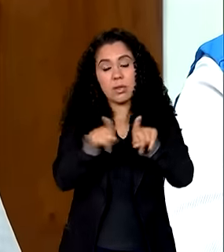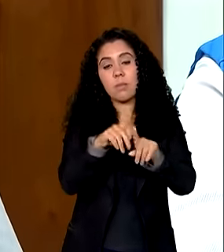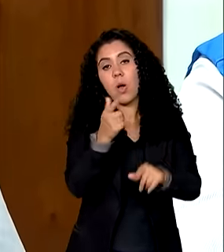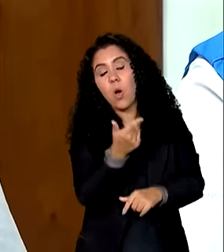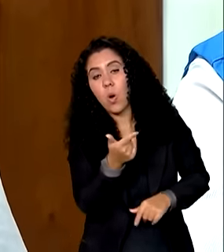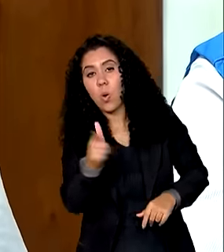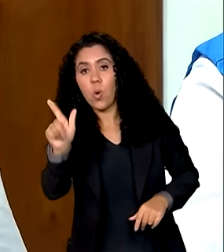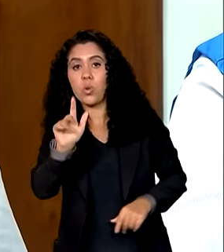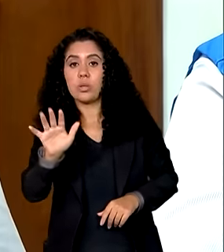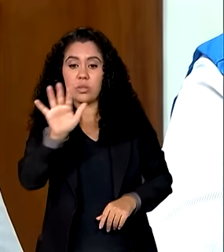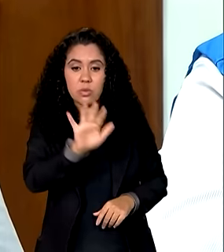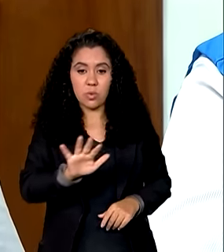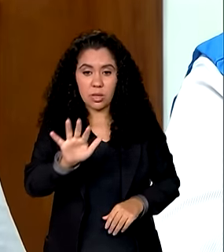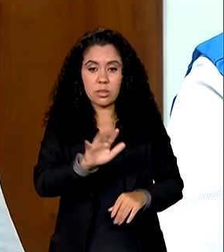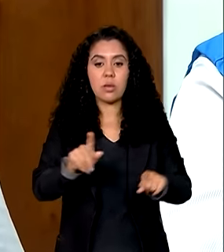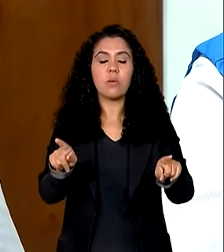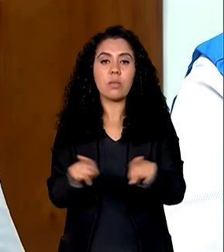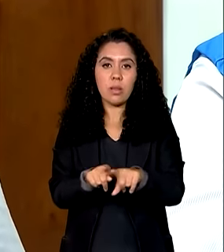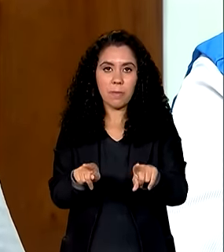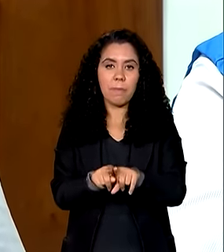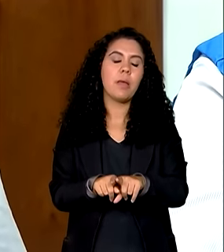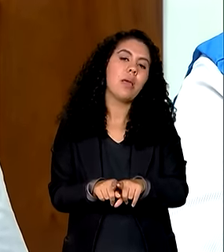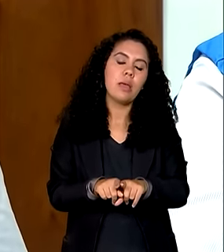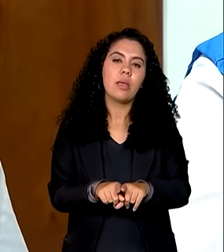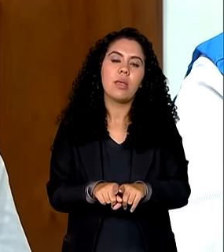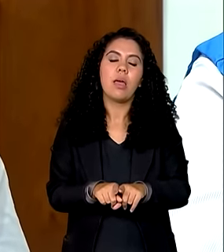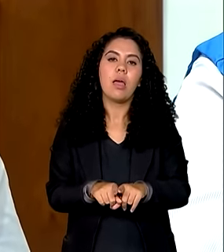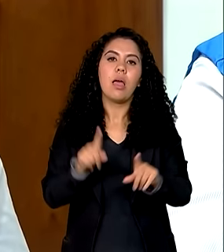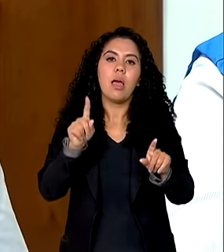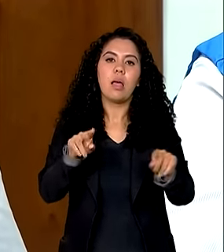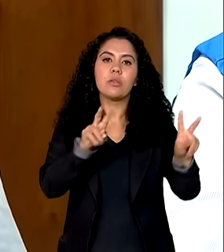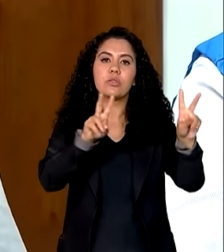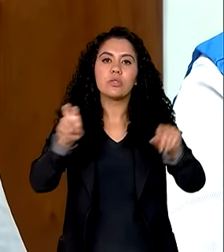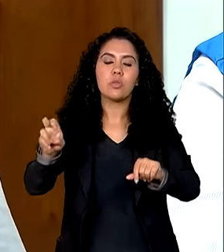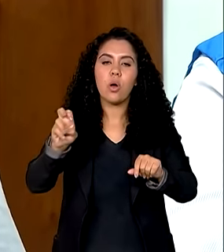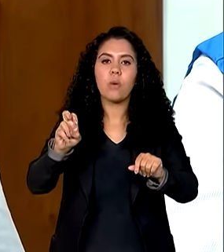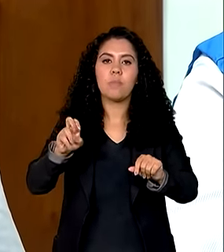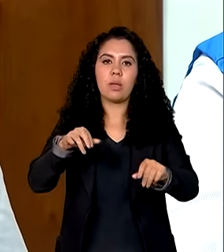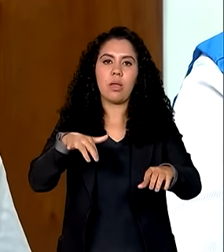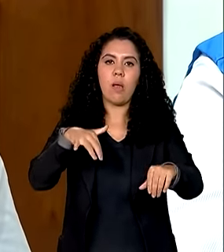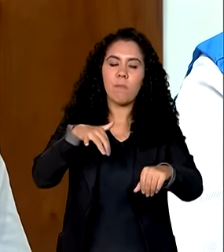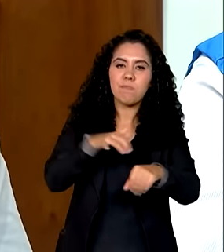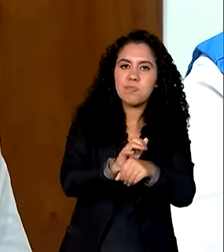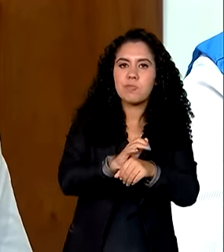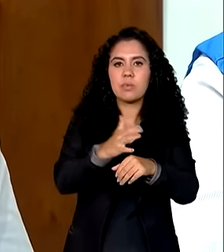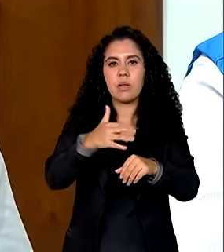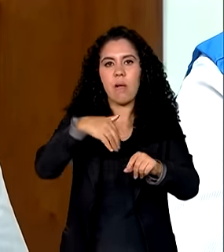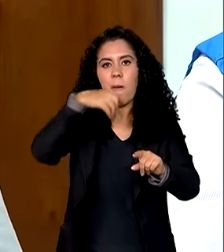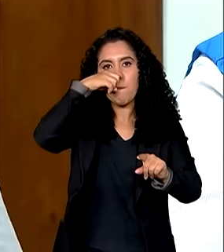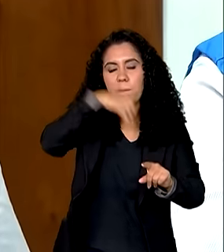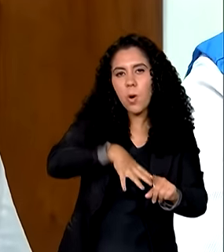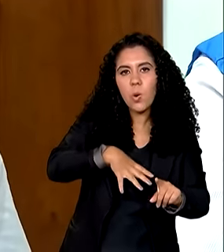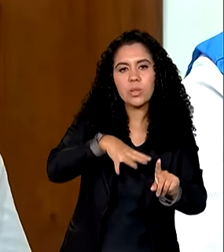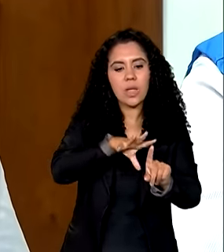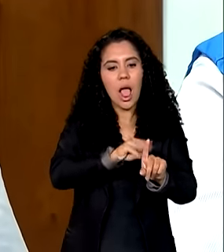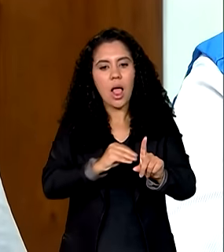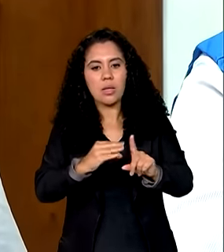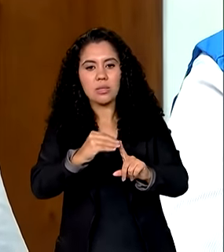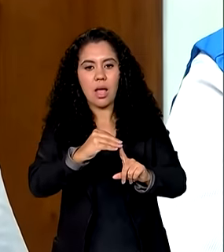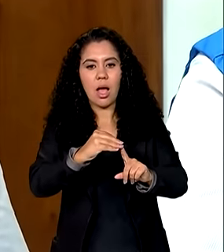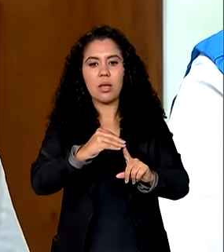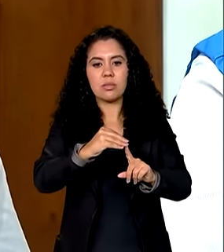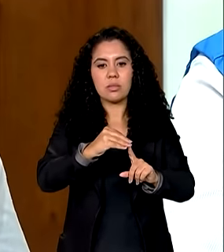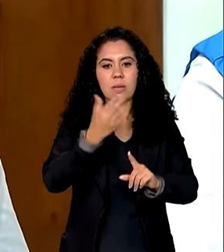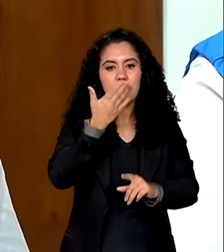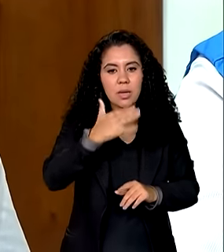relatado também casos que chegaram a nós foram os casos relacionados a abusos ocorridas principalmente em relação a crianças dentro